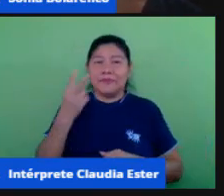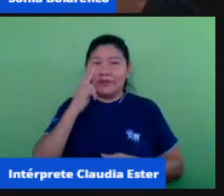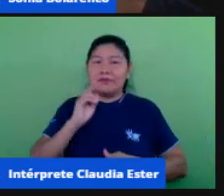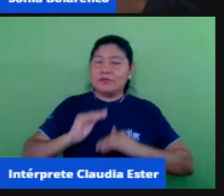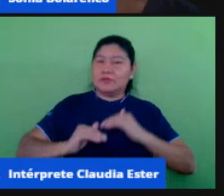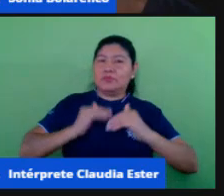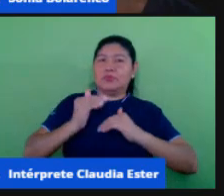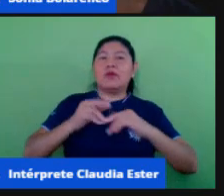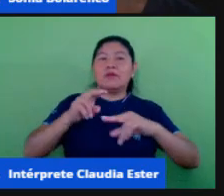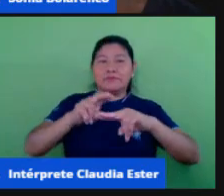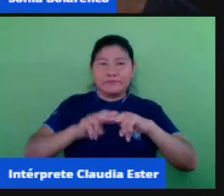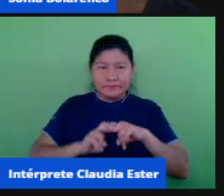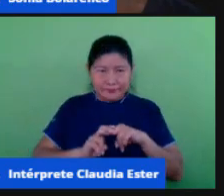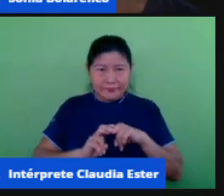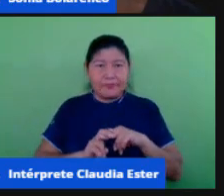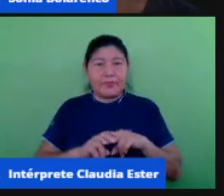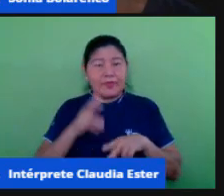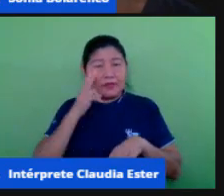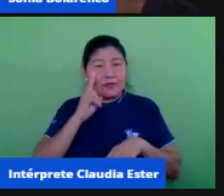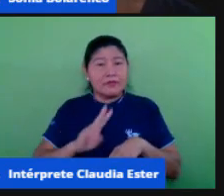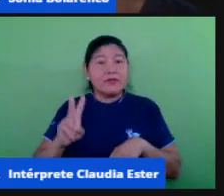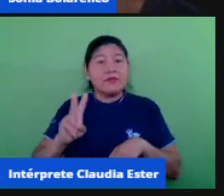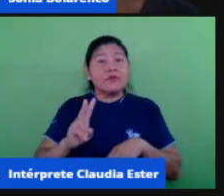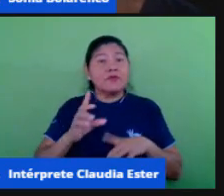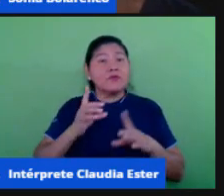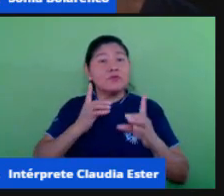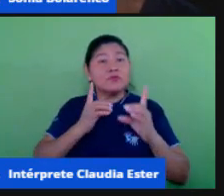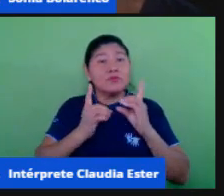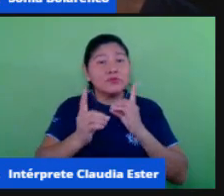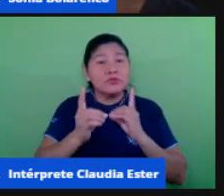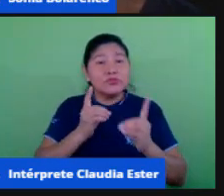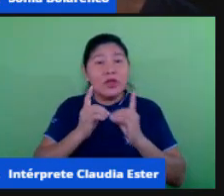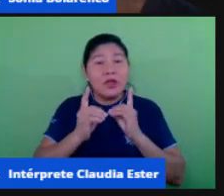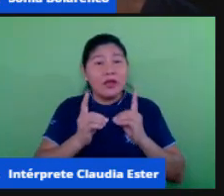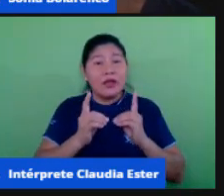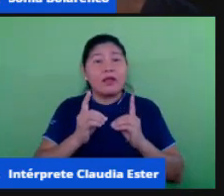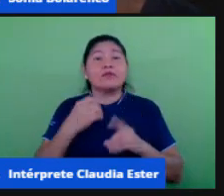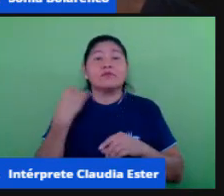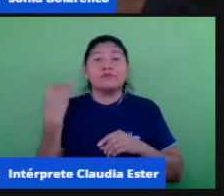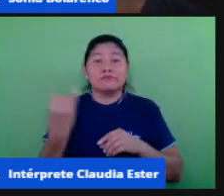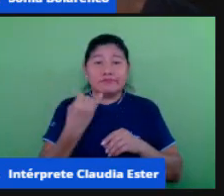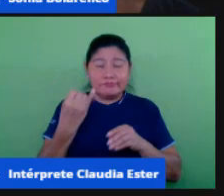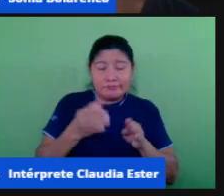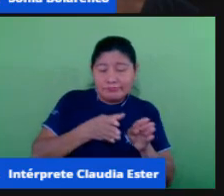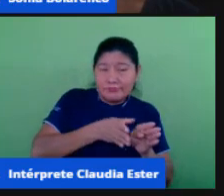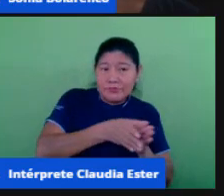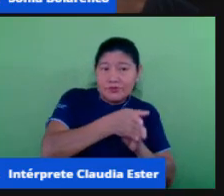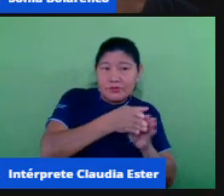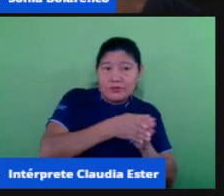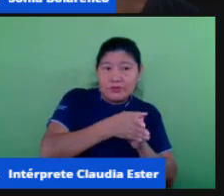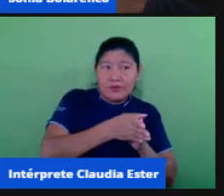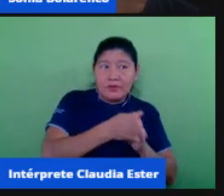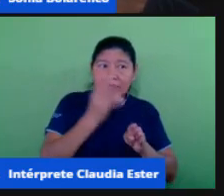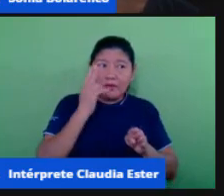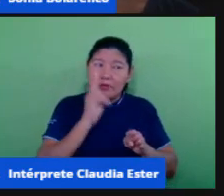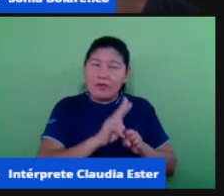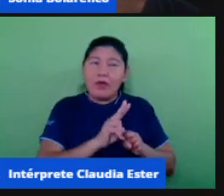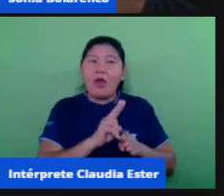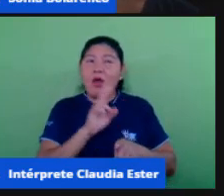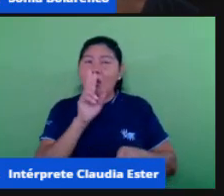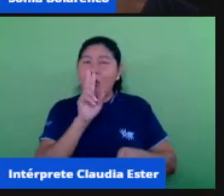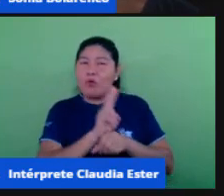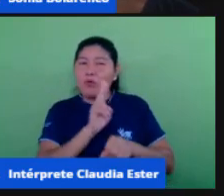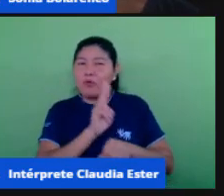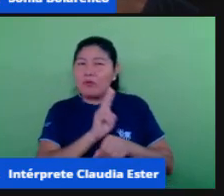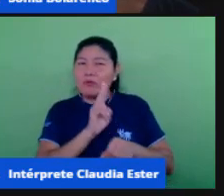nesses diálogos de sinalizar para os nossos alunos olha isso é fake news sabe